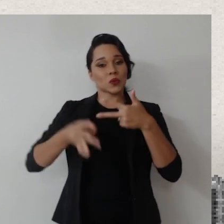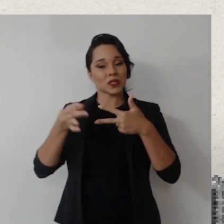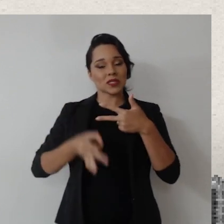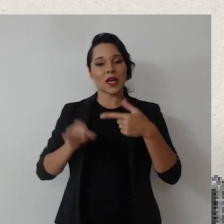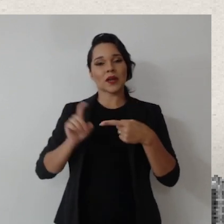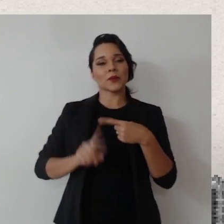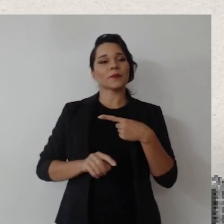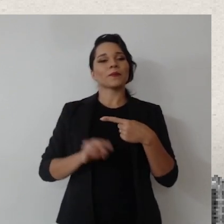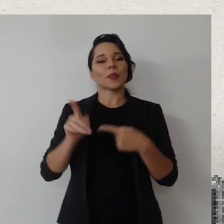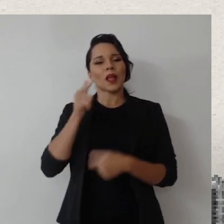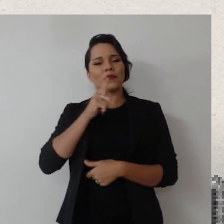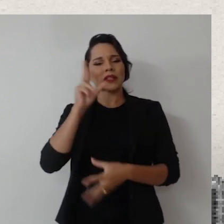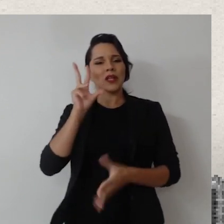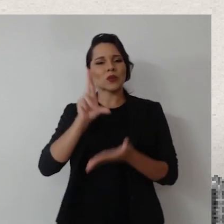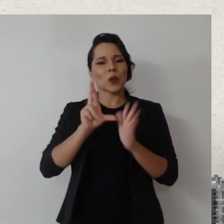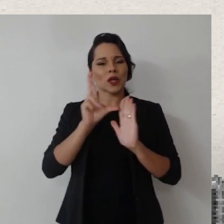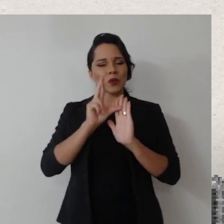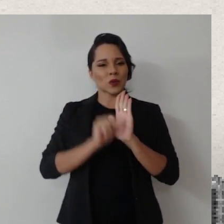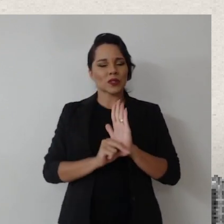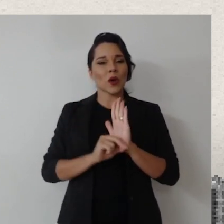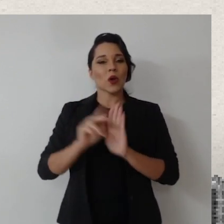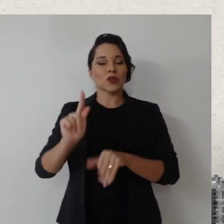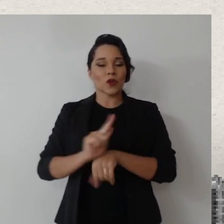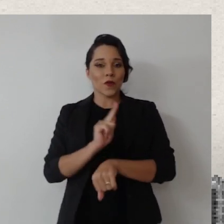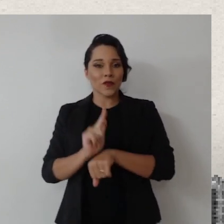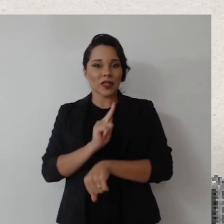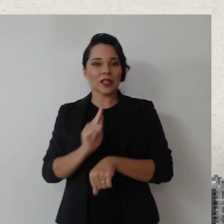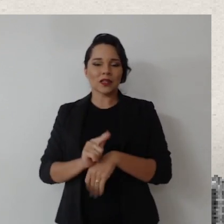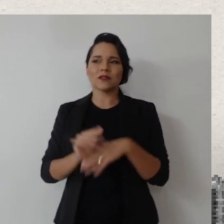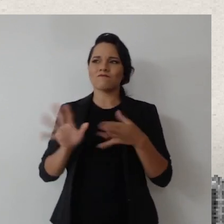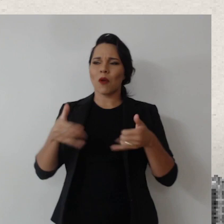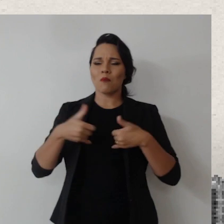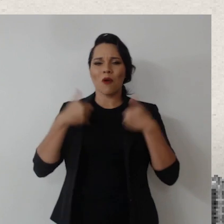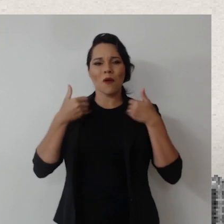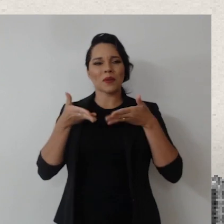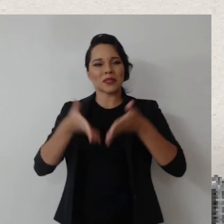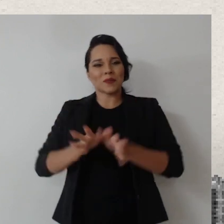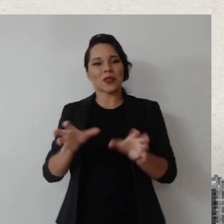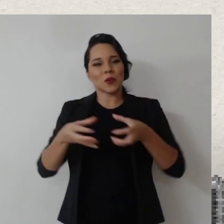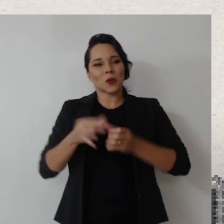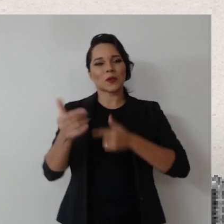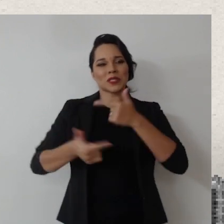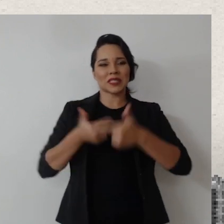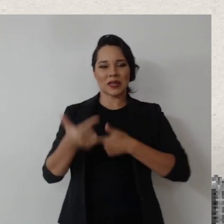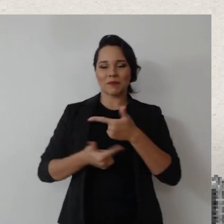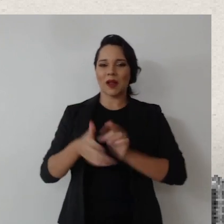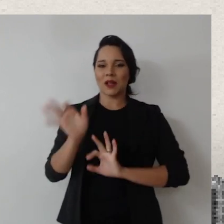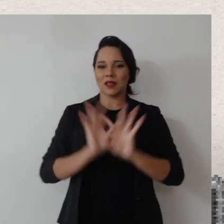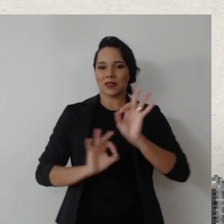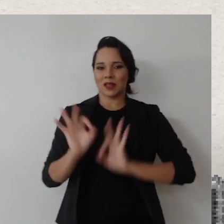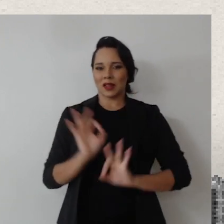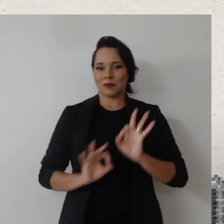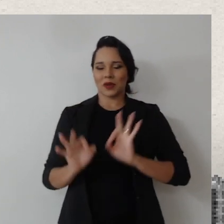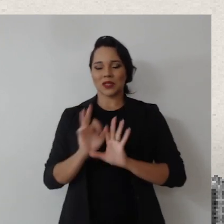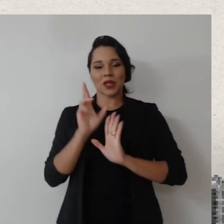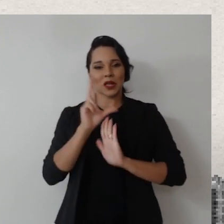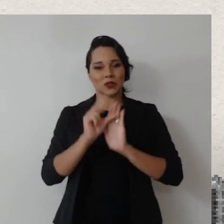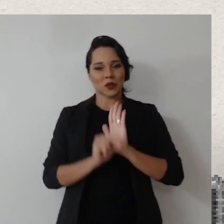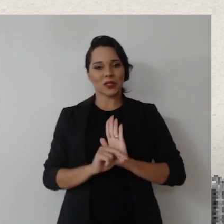Judiciário. O doutor Ligo citou a resolução de governança de contratações. Eu tive a honra de participar do grupo de trabalho da construção da